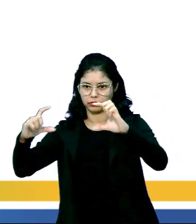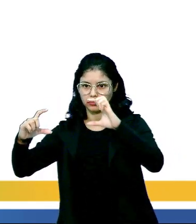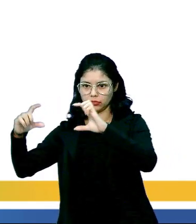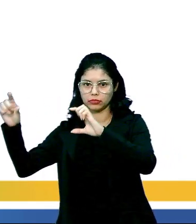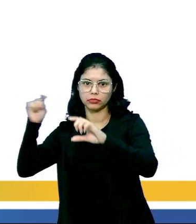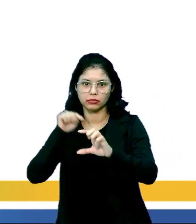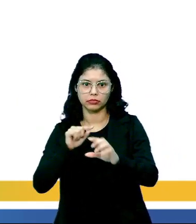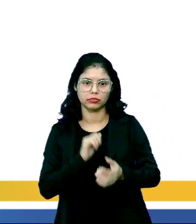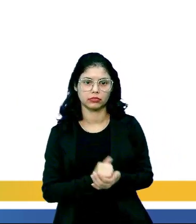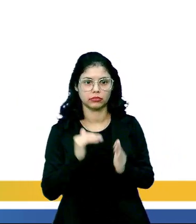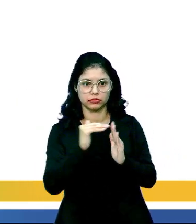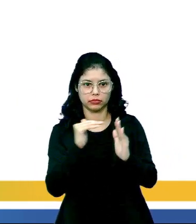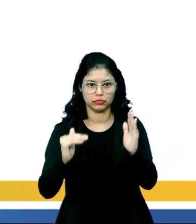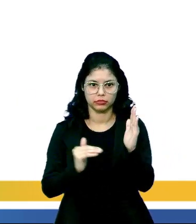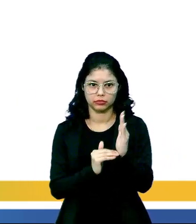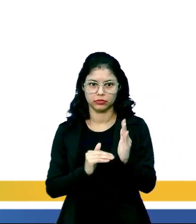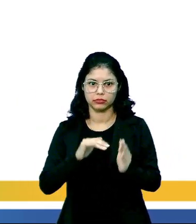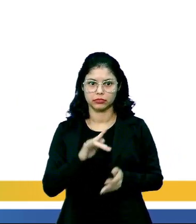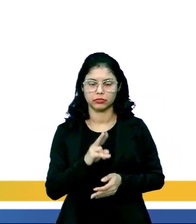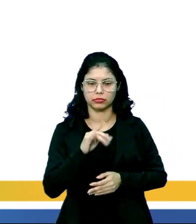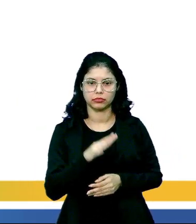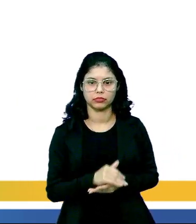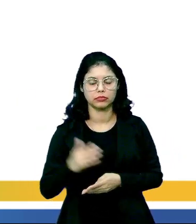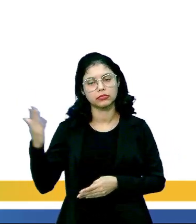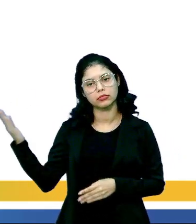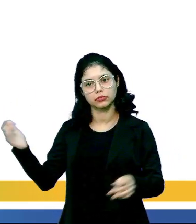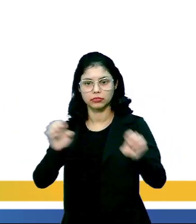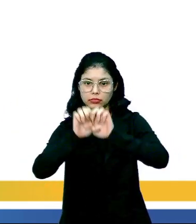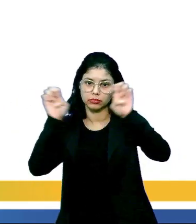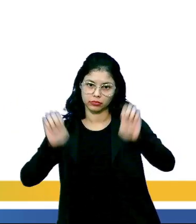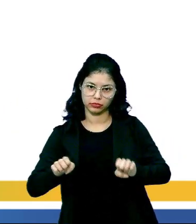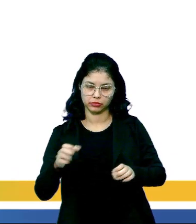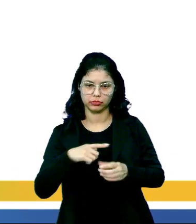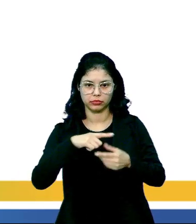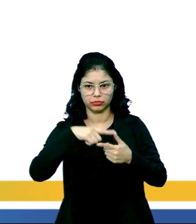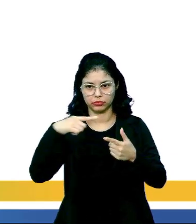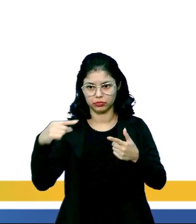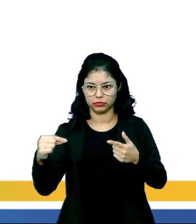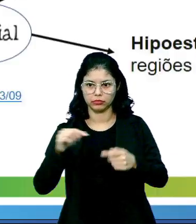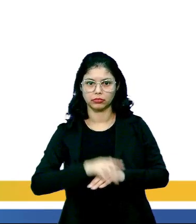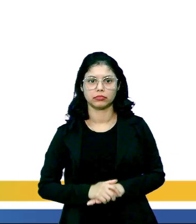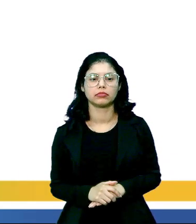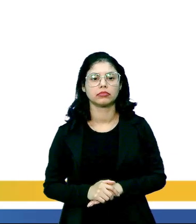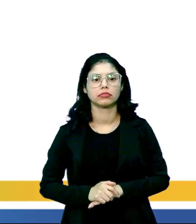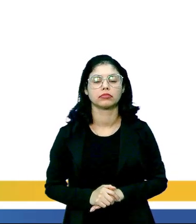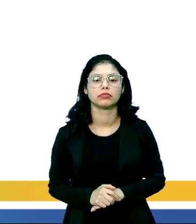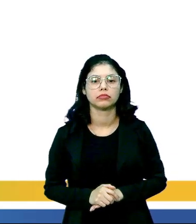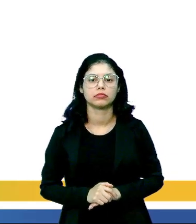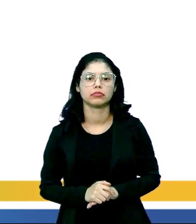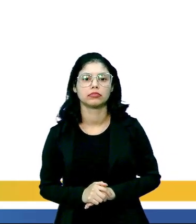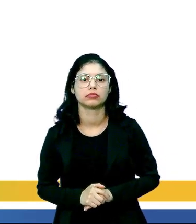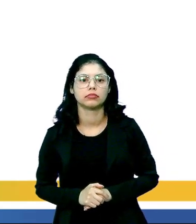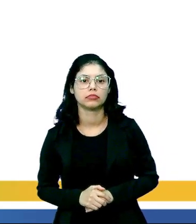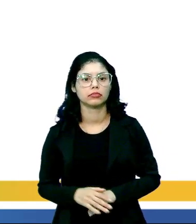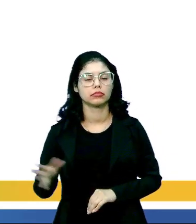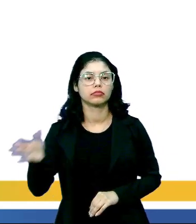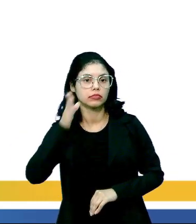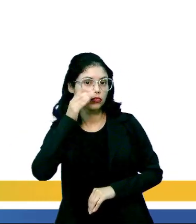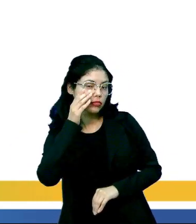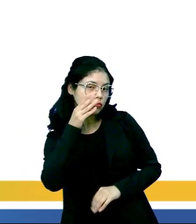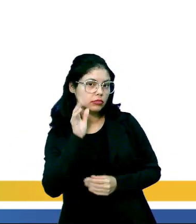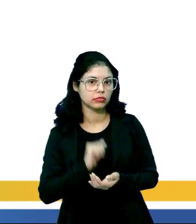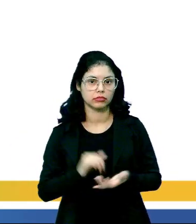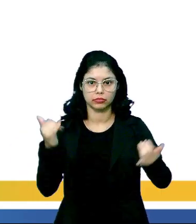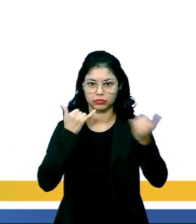tá certo? E embaixo, a epiderme inferior. Tá? Essa é uma estrutura aí de uma folha. Então, vamos lá. Curiosidade,